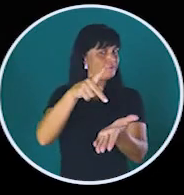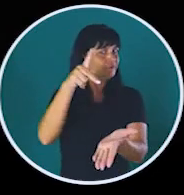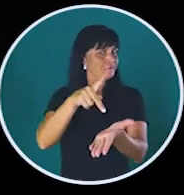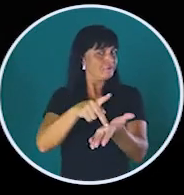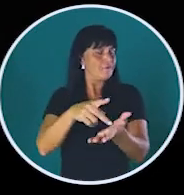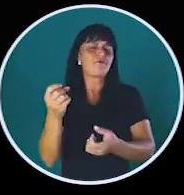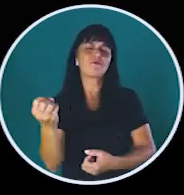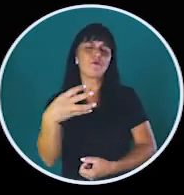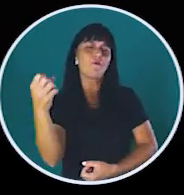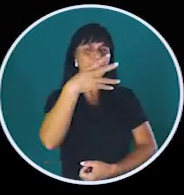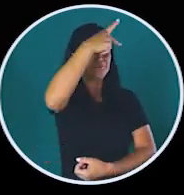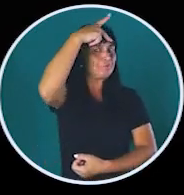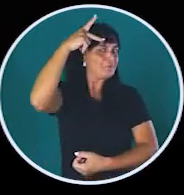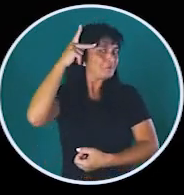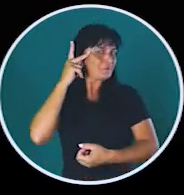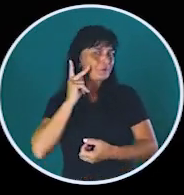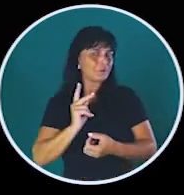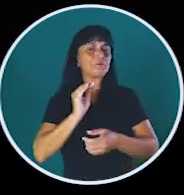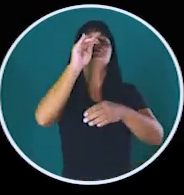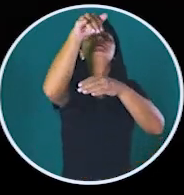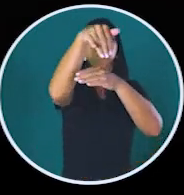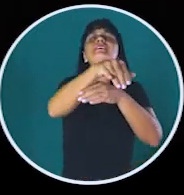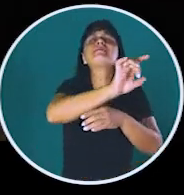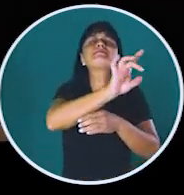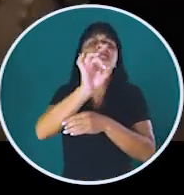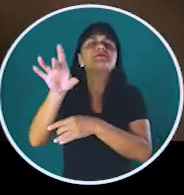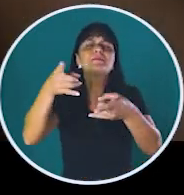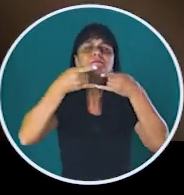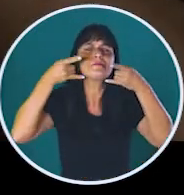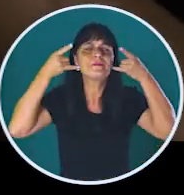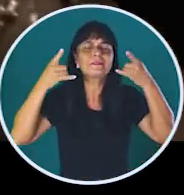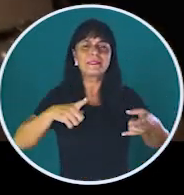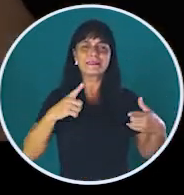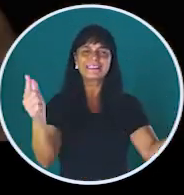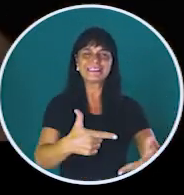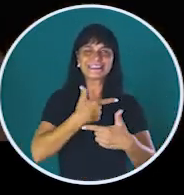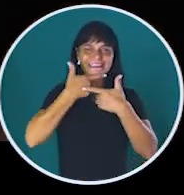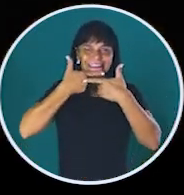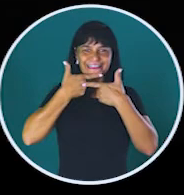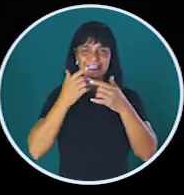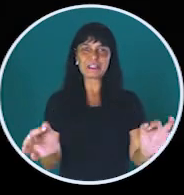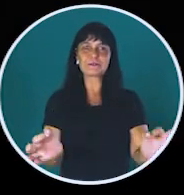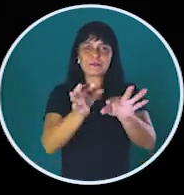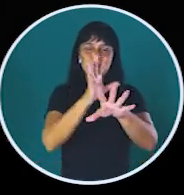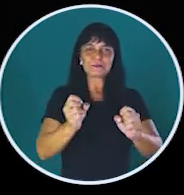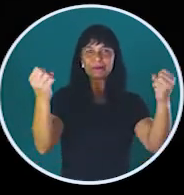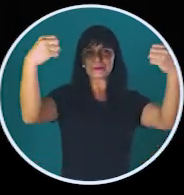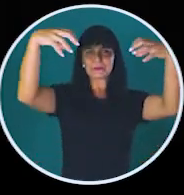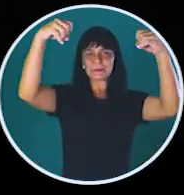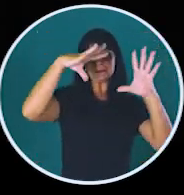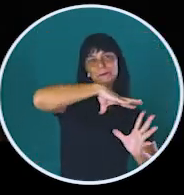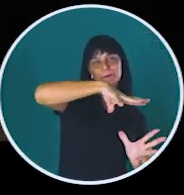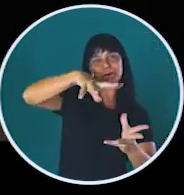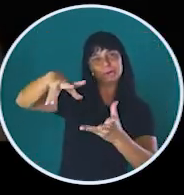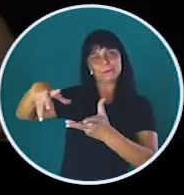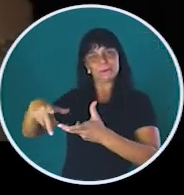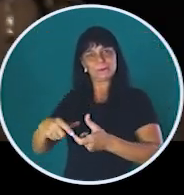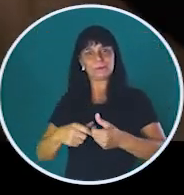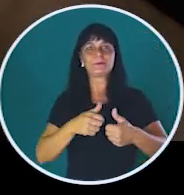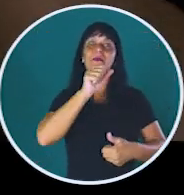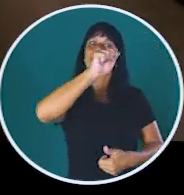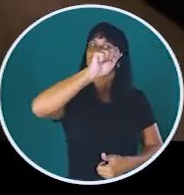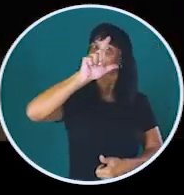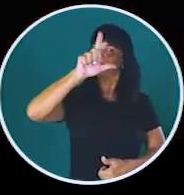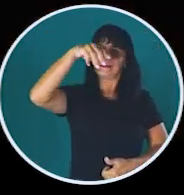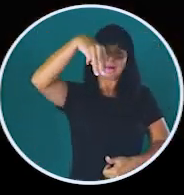realidade para novas pessoas. Por trás de cada máscara há um sorriso pronto para iluminar